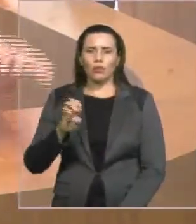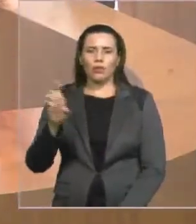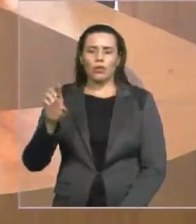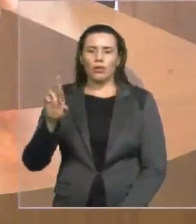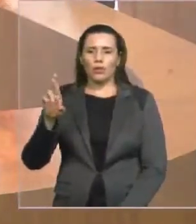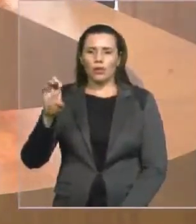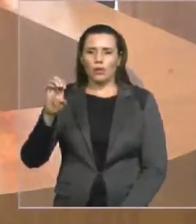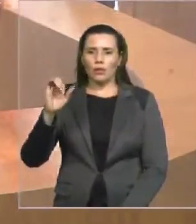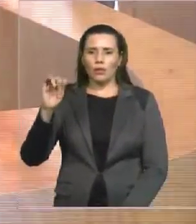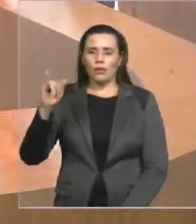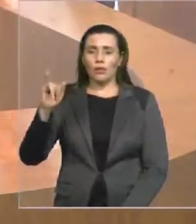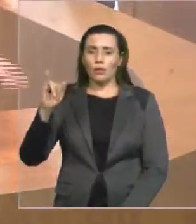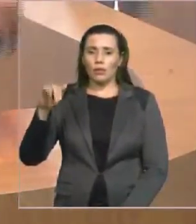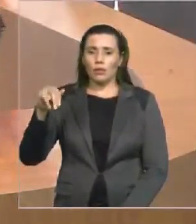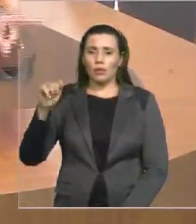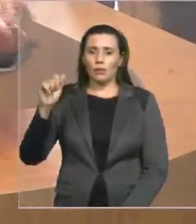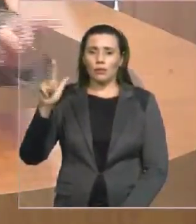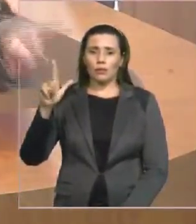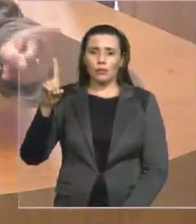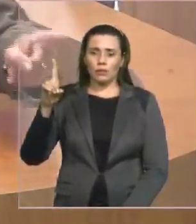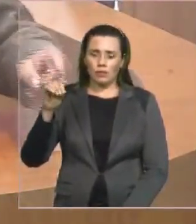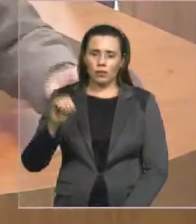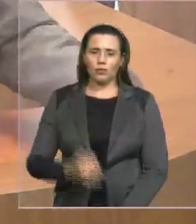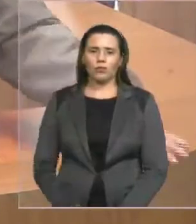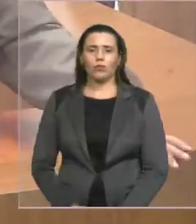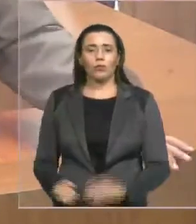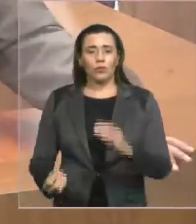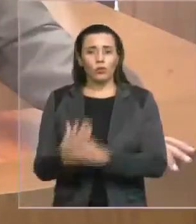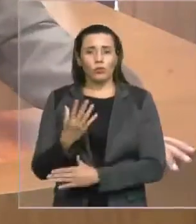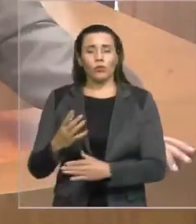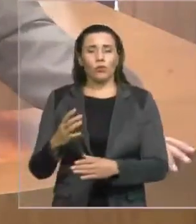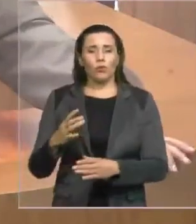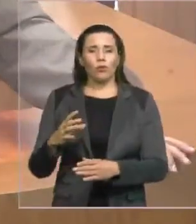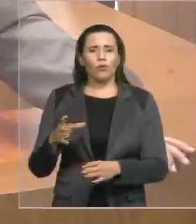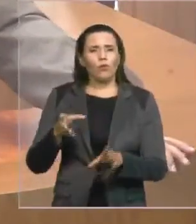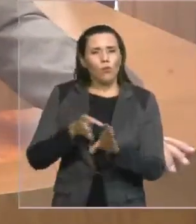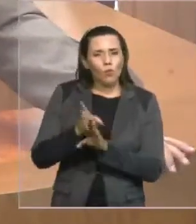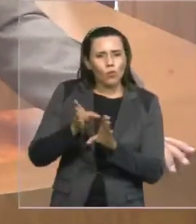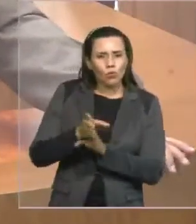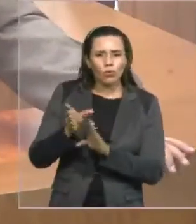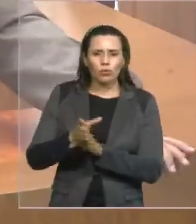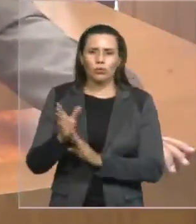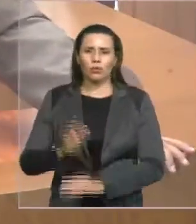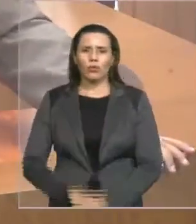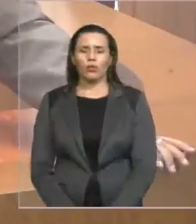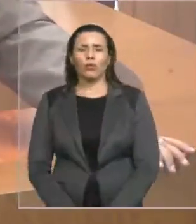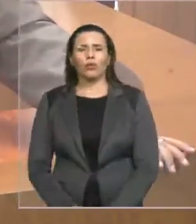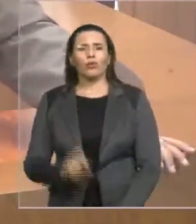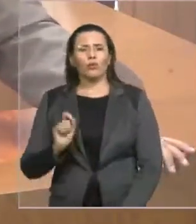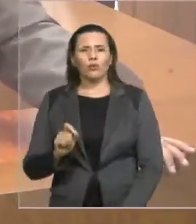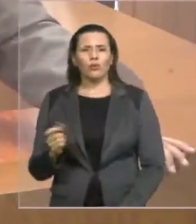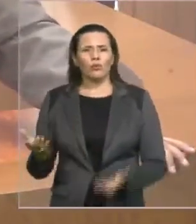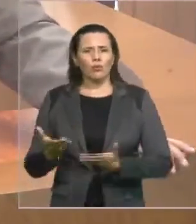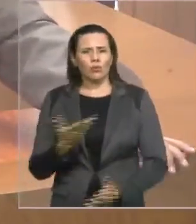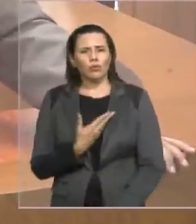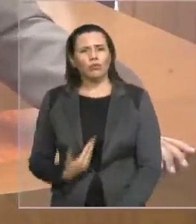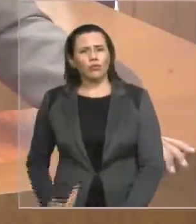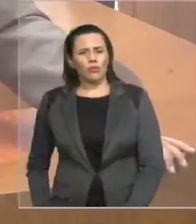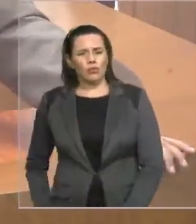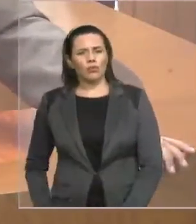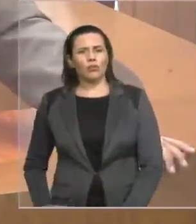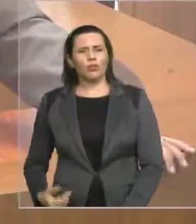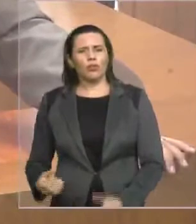criou o conselho que hoje o governador está acabando, uma vez que está fazendo o conselho chapa branca,